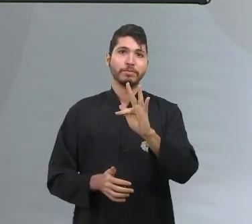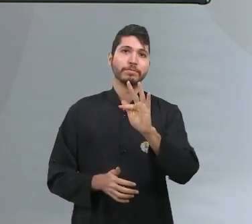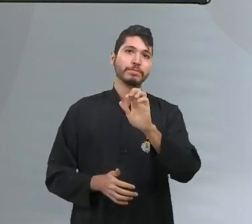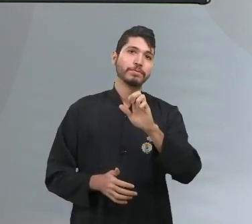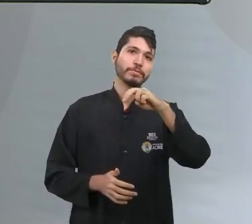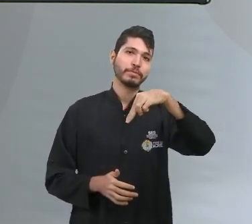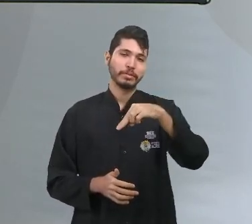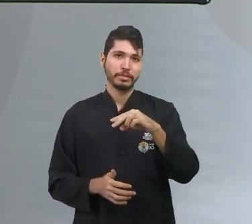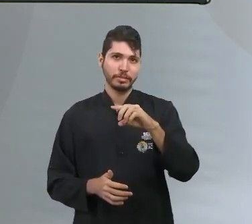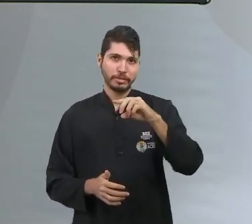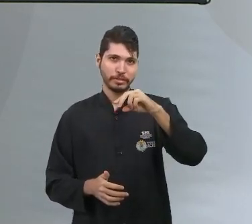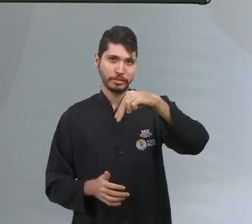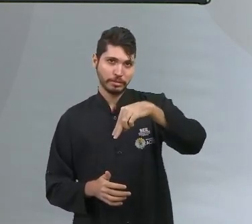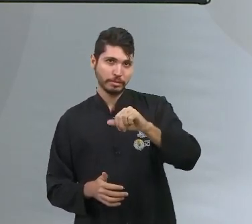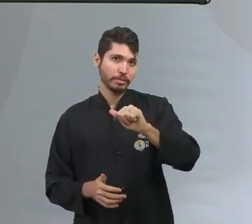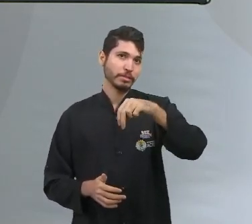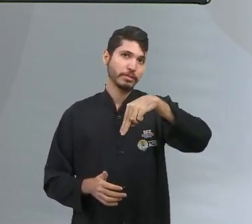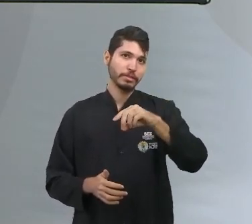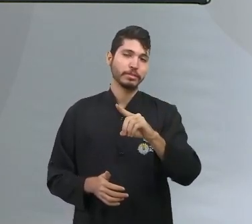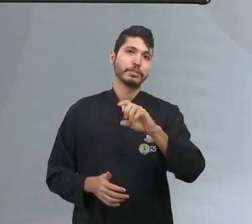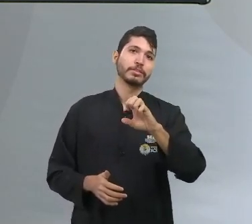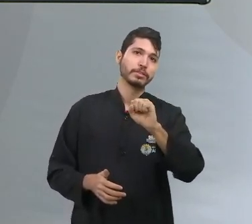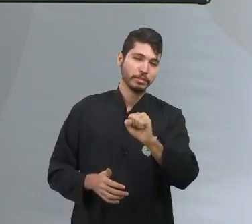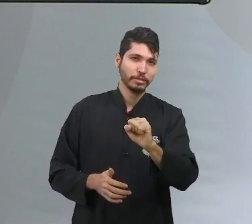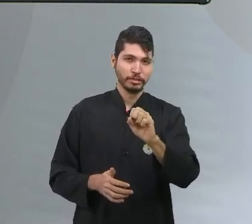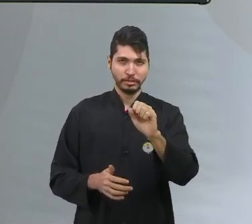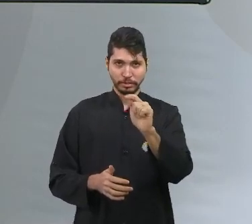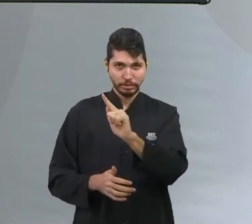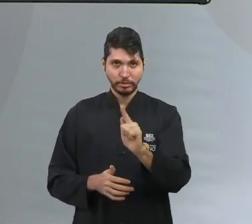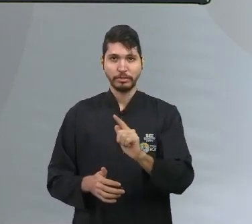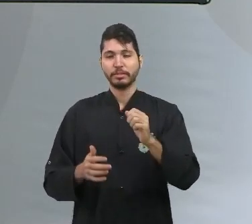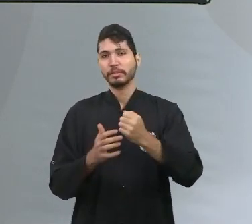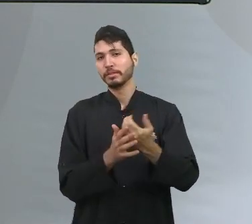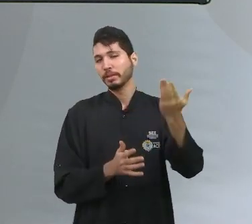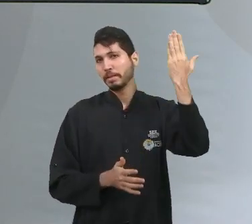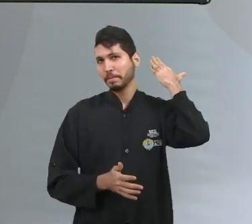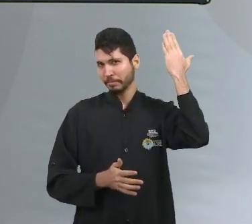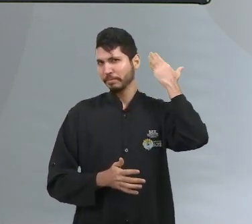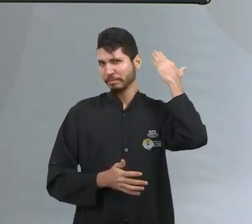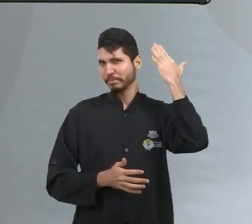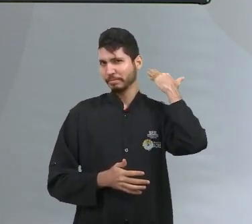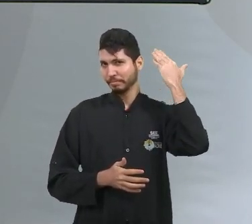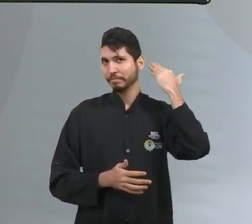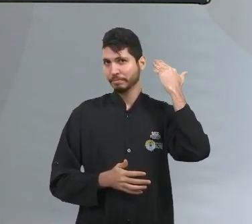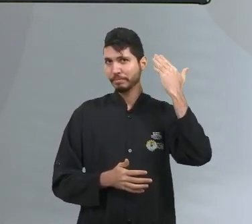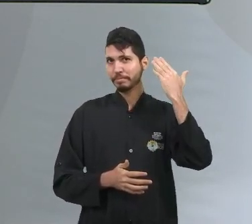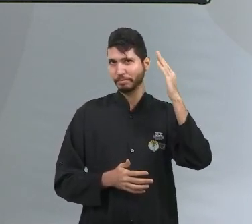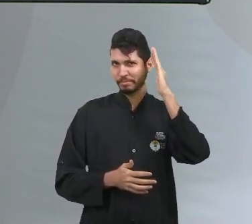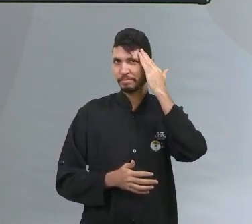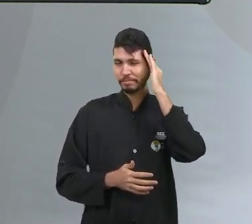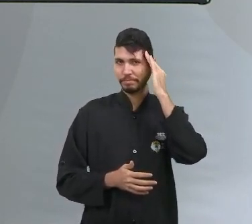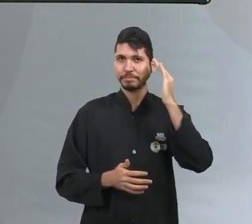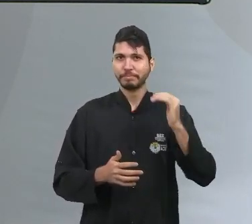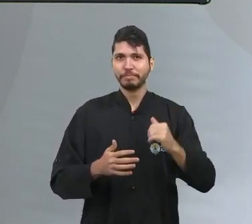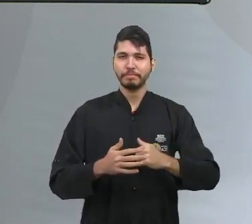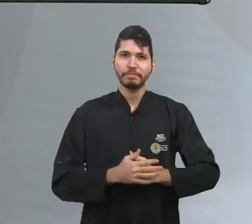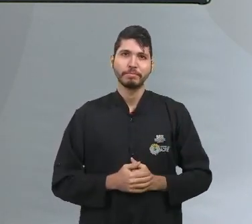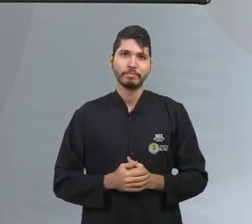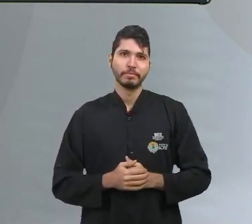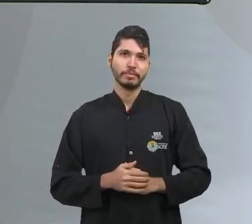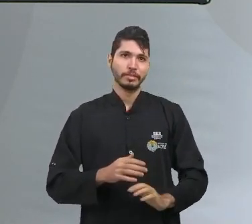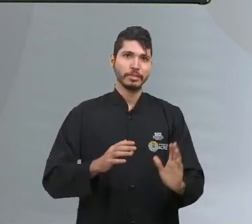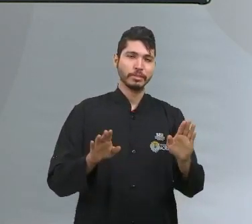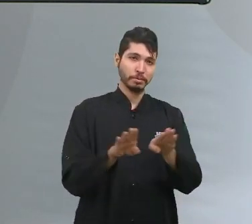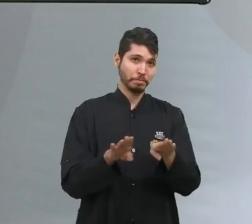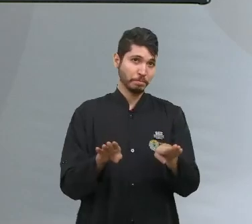outros autores que já existiram no passado, bem como aqueles mais contemporâneos. Então,